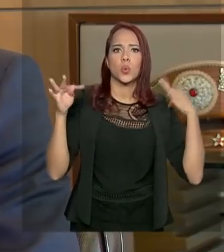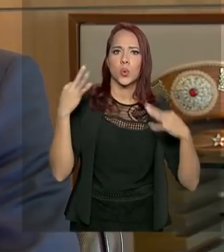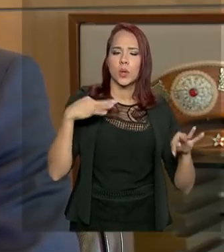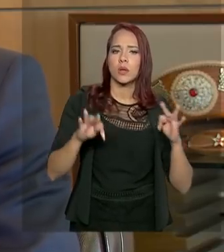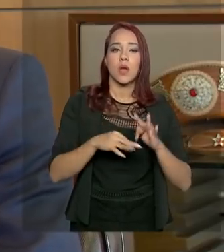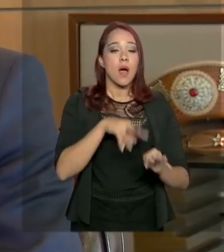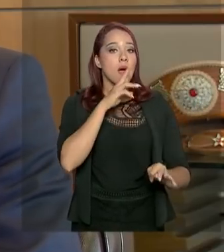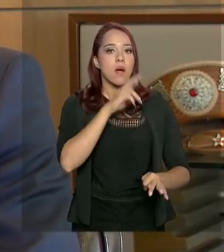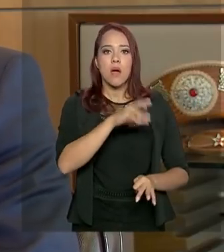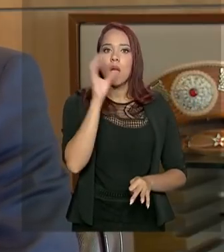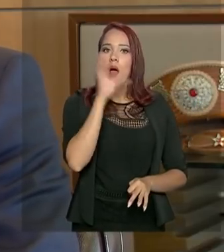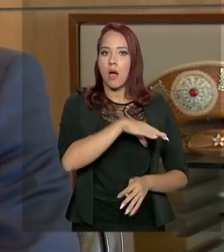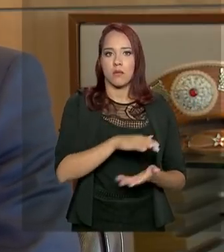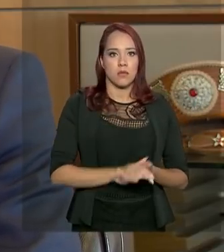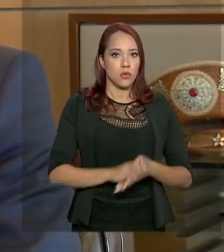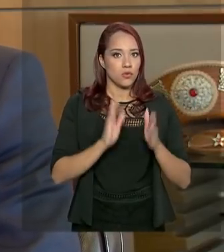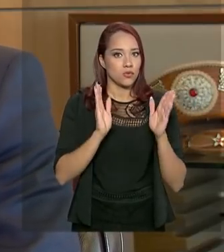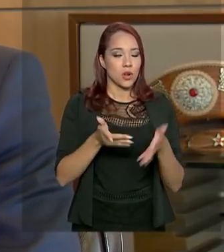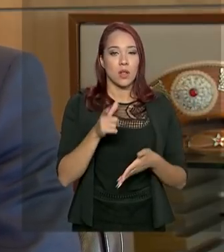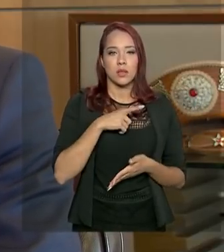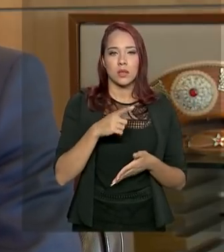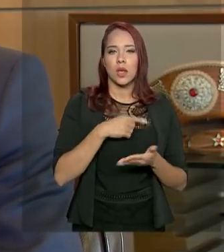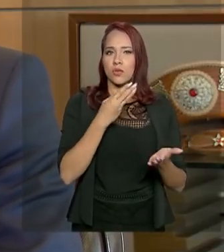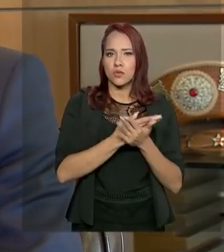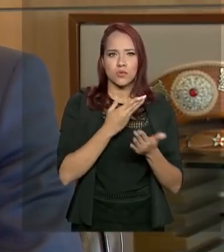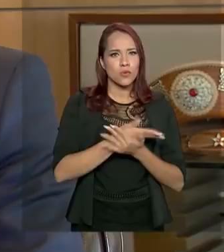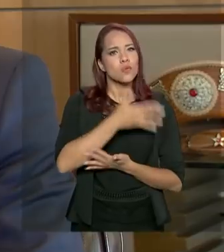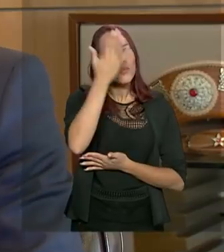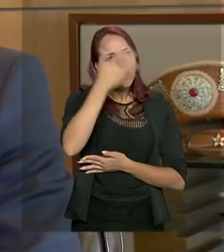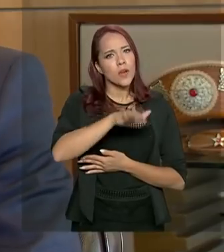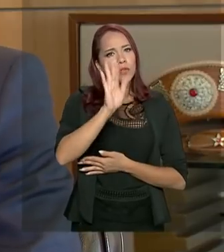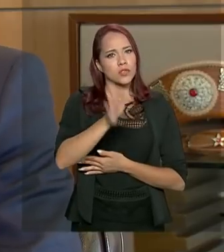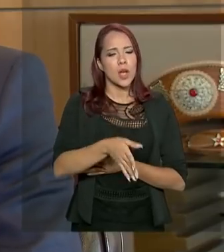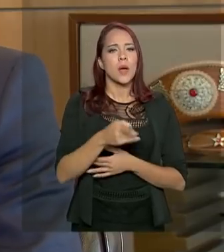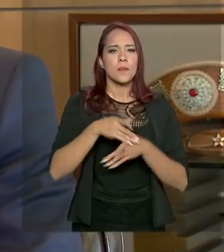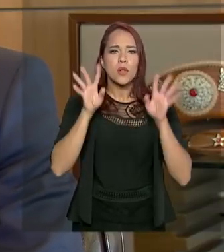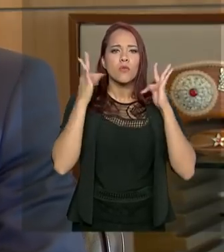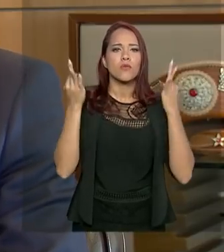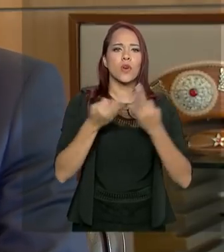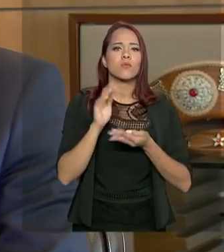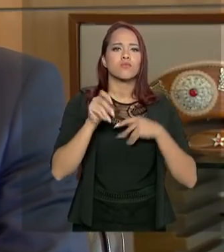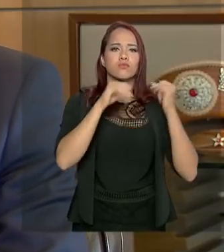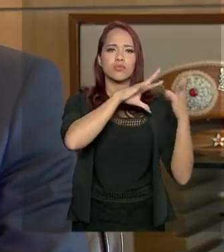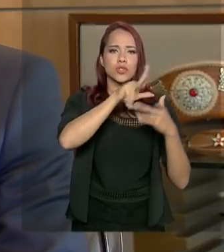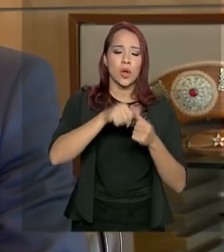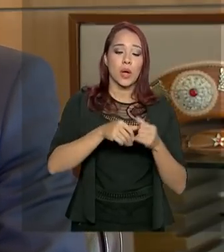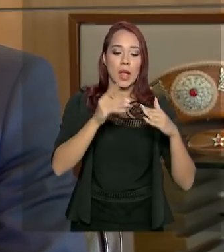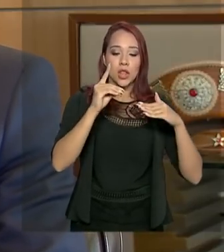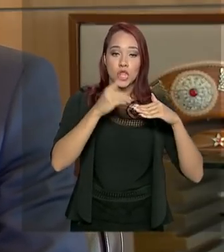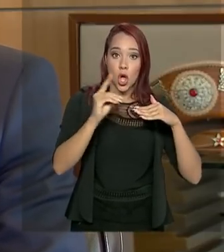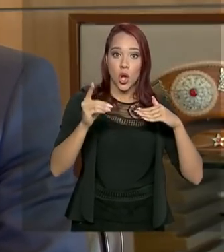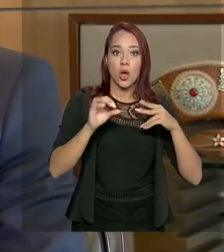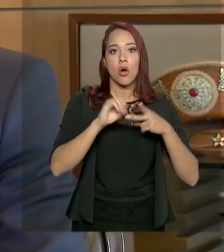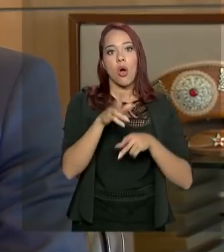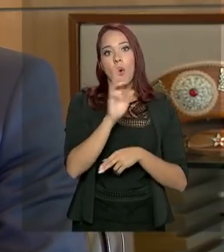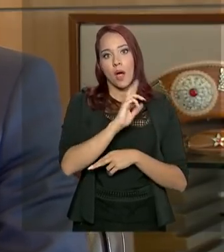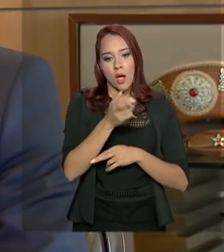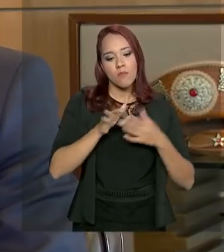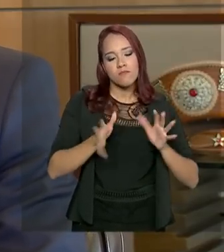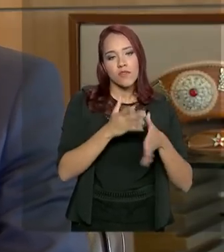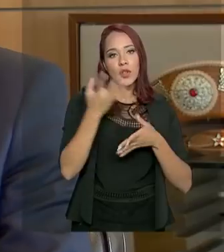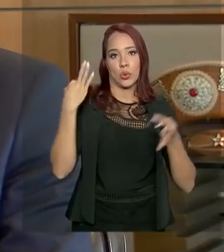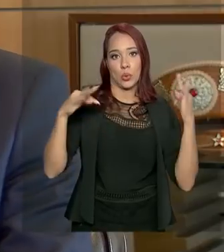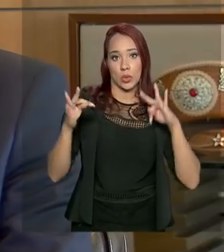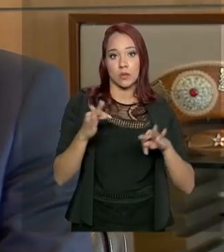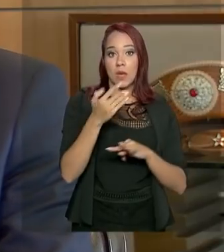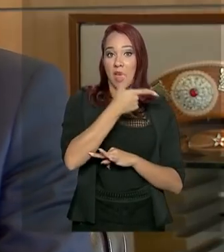é muito rápida. Isso já existe em estudos comprovados, inclusive pelo Fórum Econômico Mundial, que a cada dólar ou a cada real que você investe no turismo,